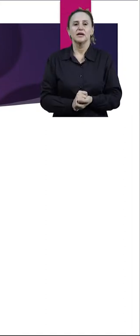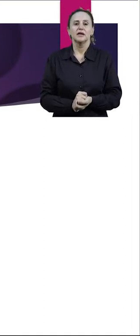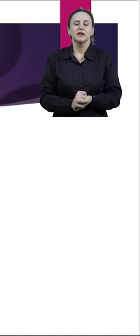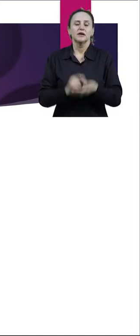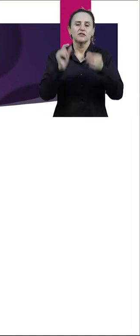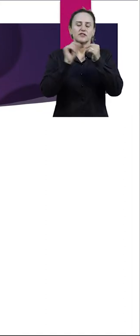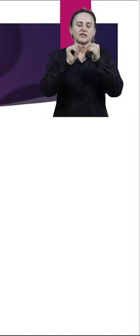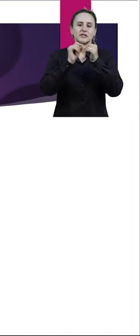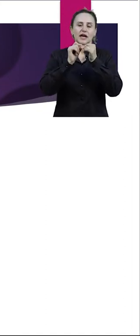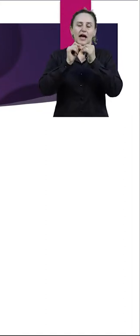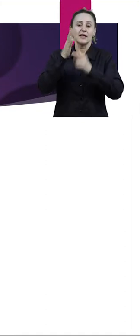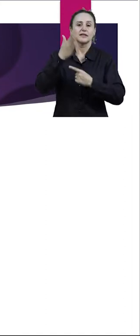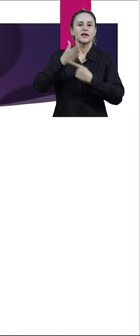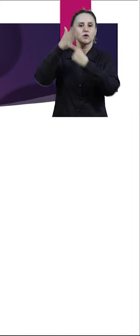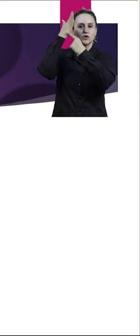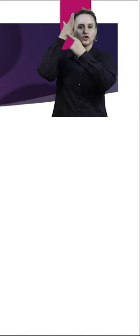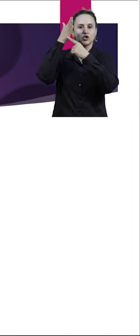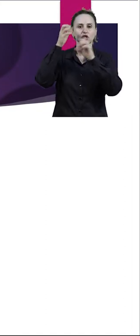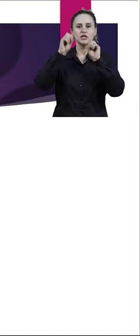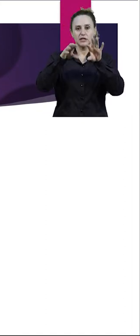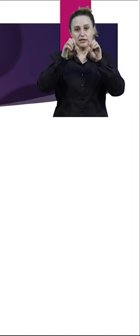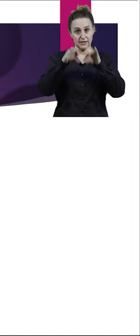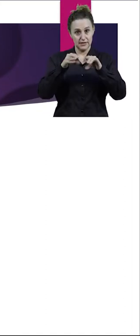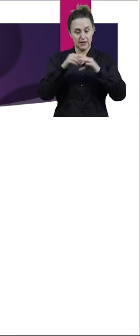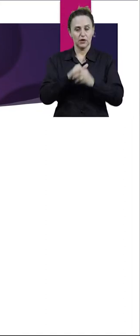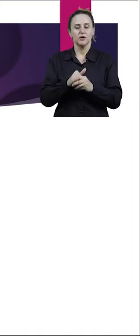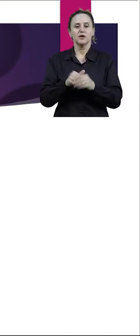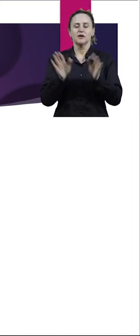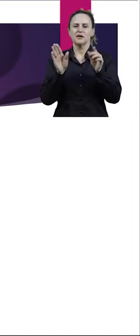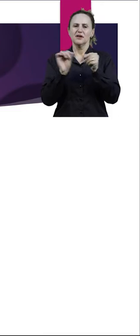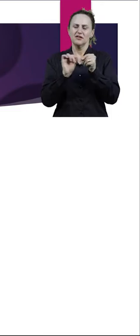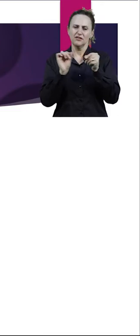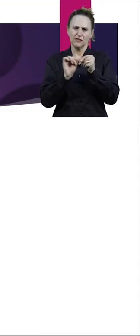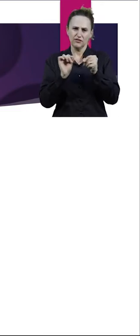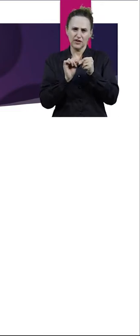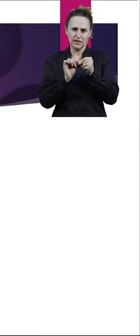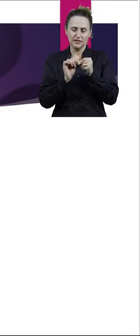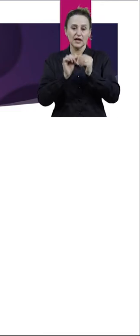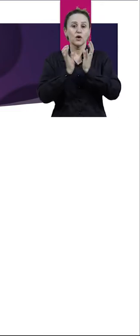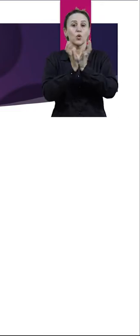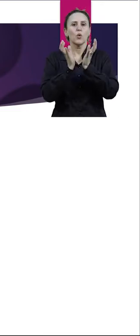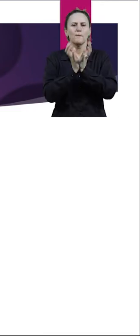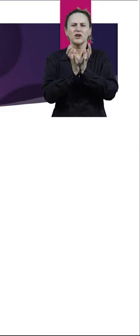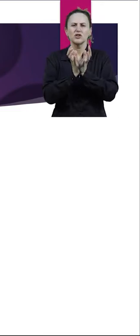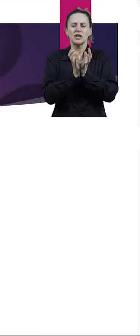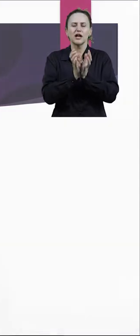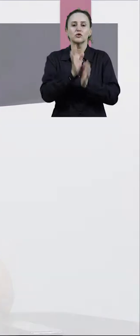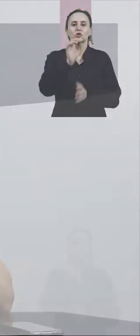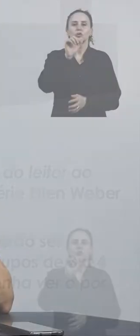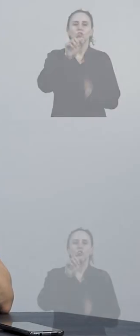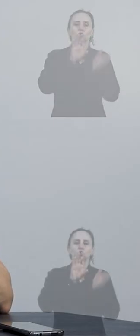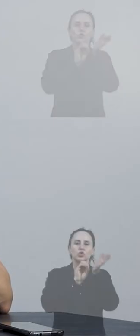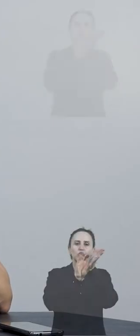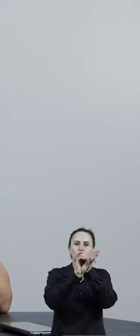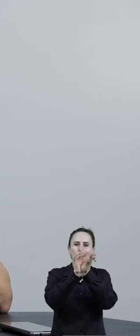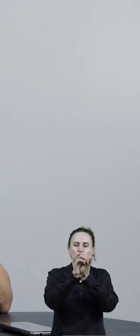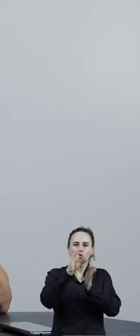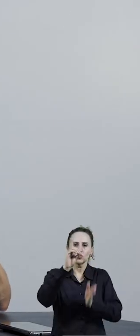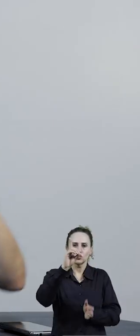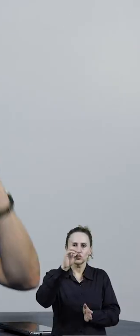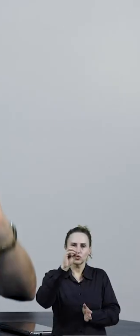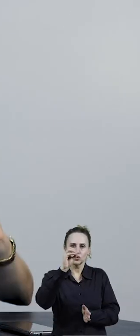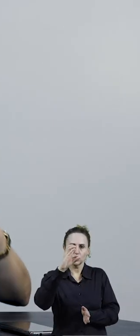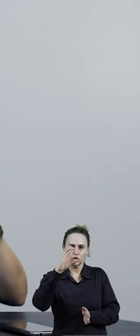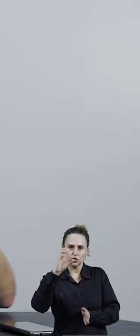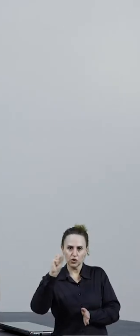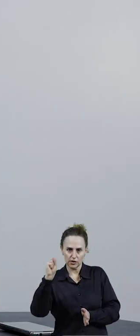e aí a gente vai fazer uma produção colaborativa compartilhada no Google Docs. Então, vejam bem, a gente vai